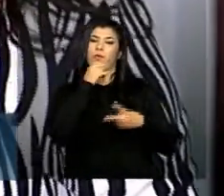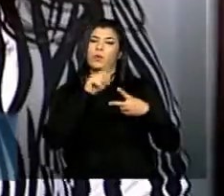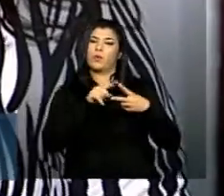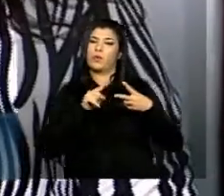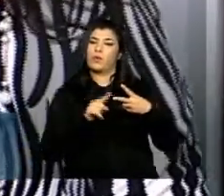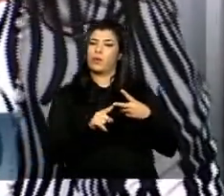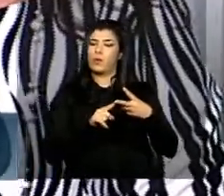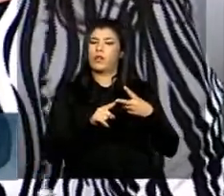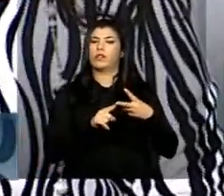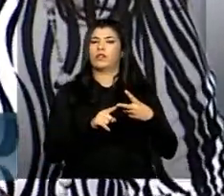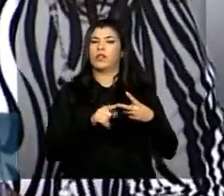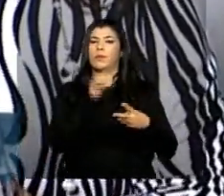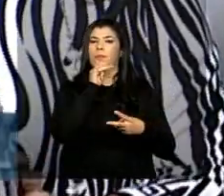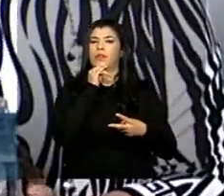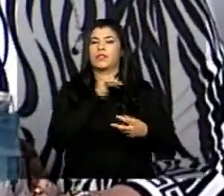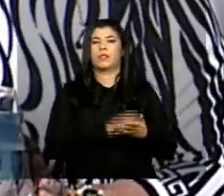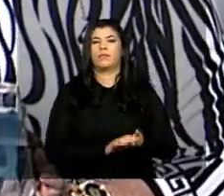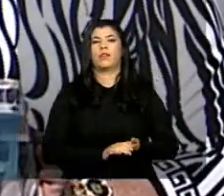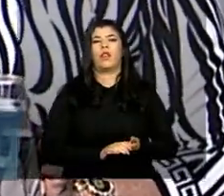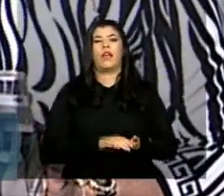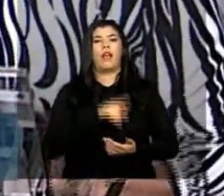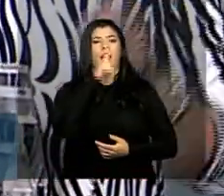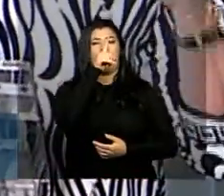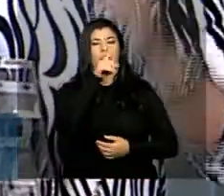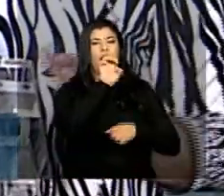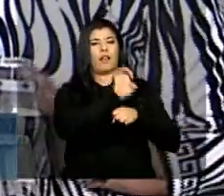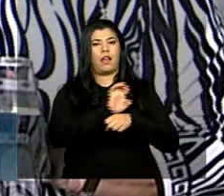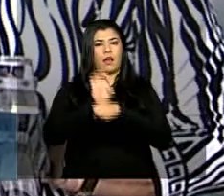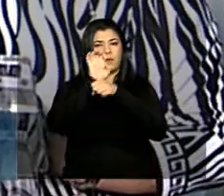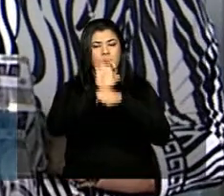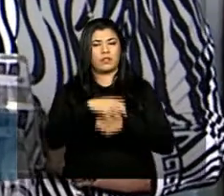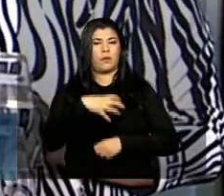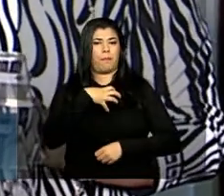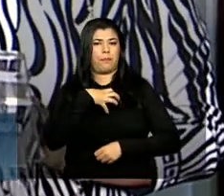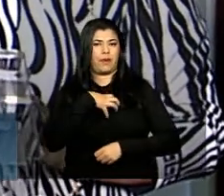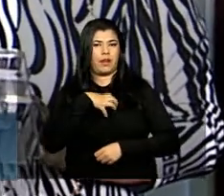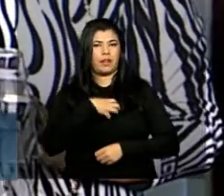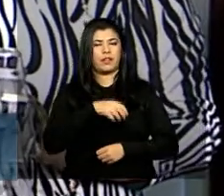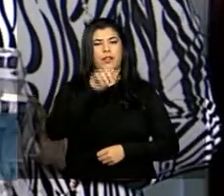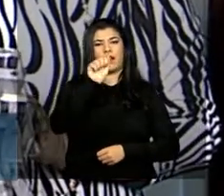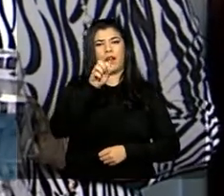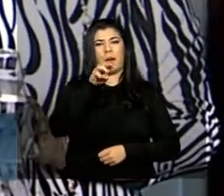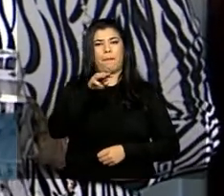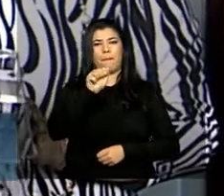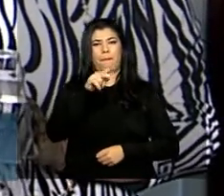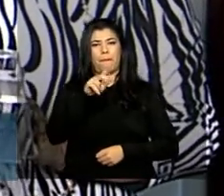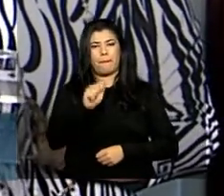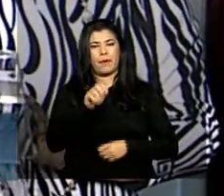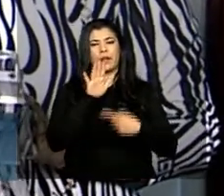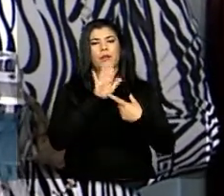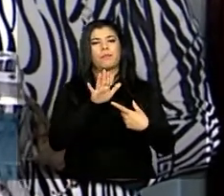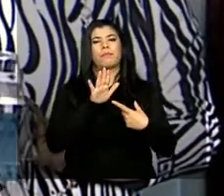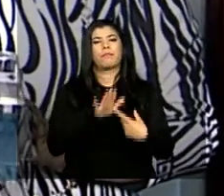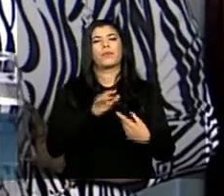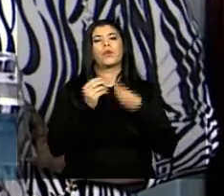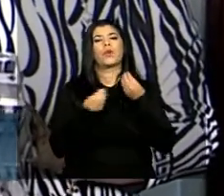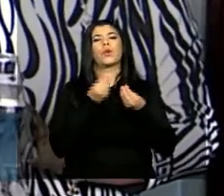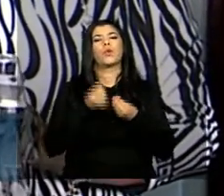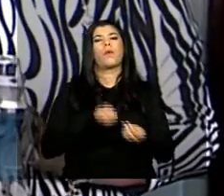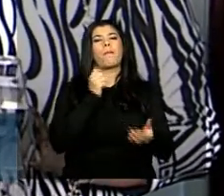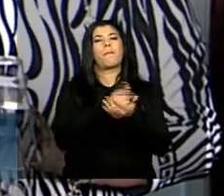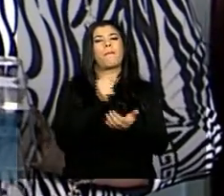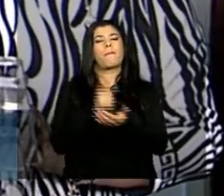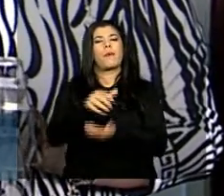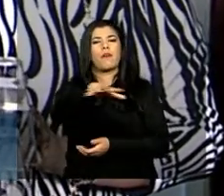estão dando exemplos o estado da Bahia acabou de dar um exemplo sobre a Amapá a modernização dos sistemas estaduais de licenciamento essas atividades